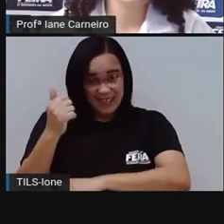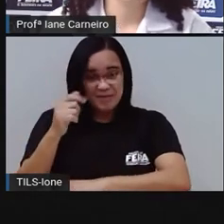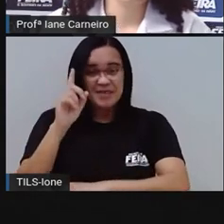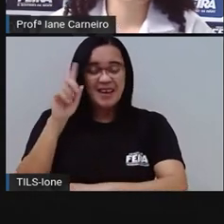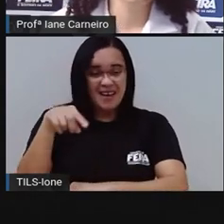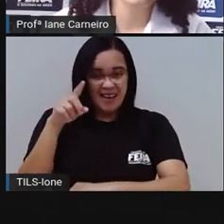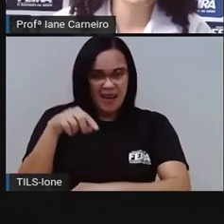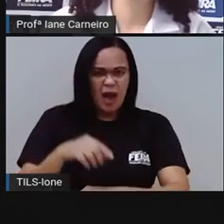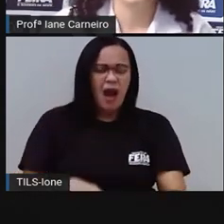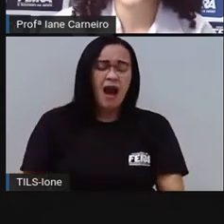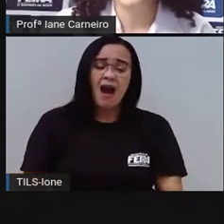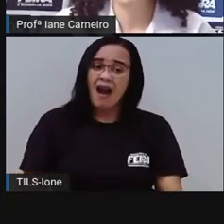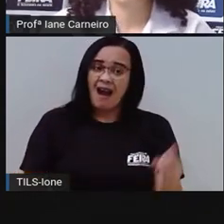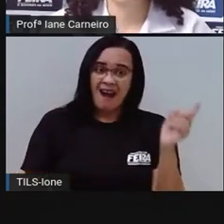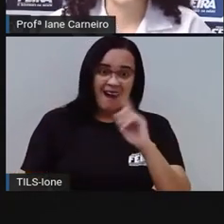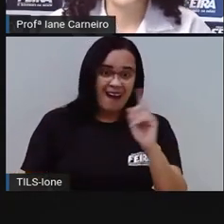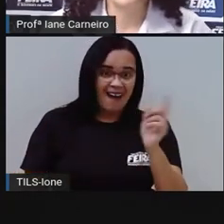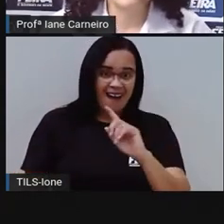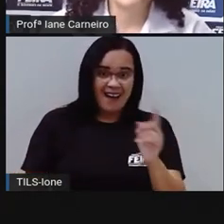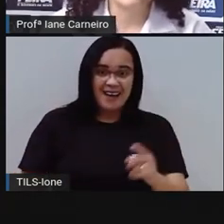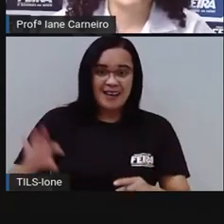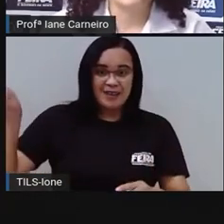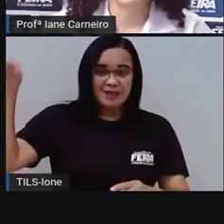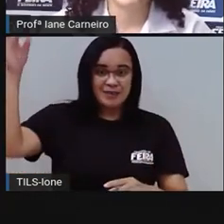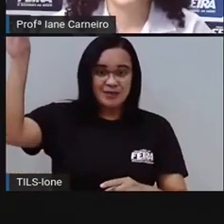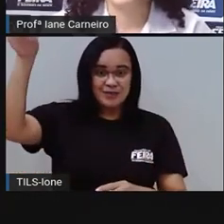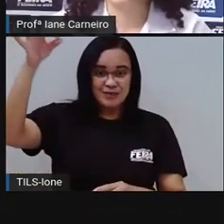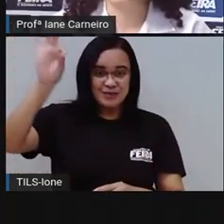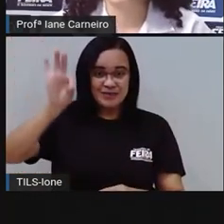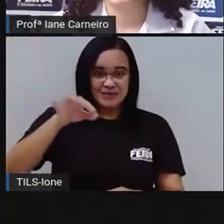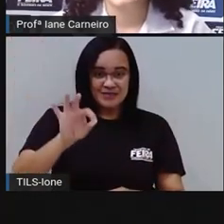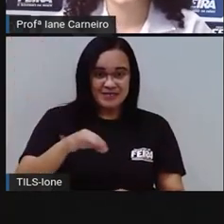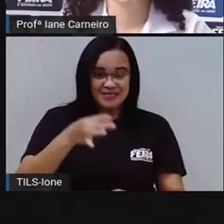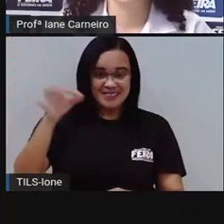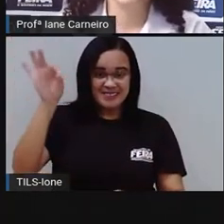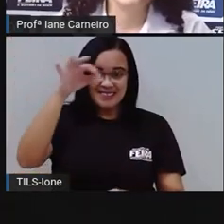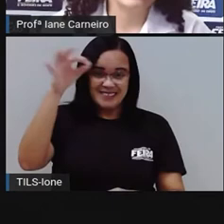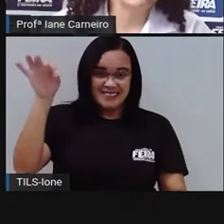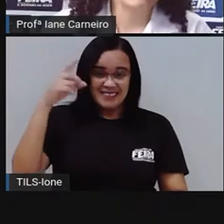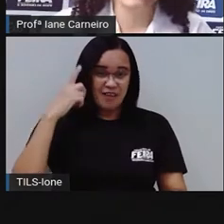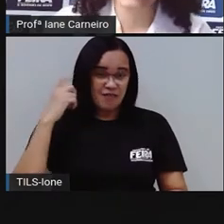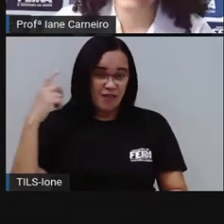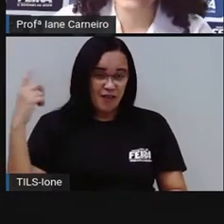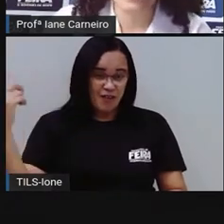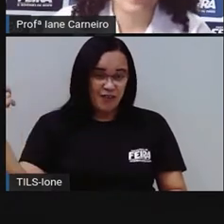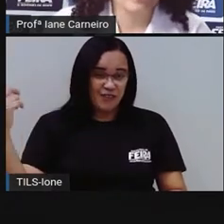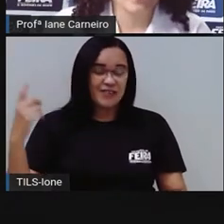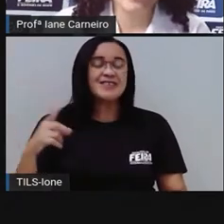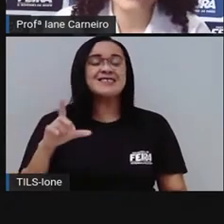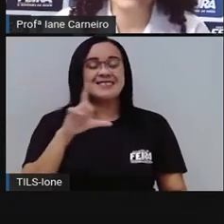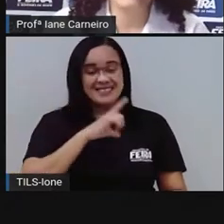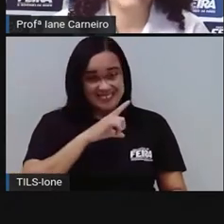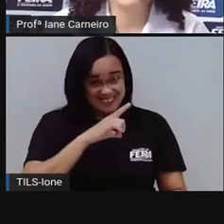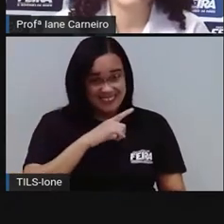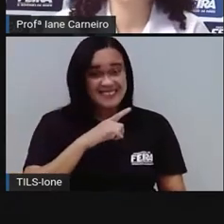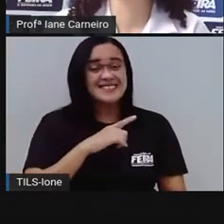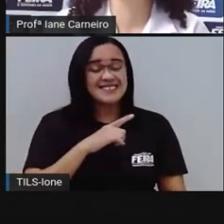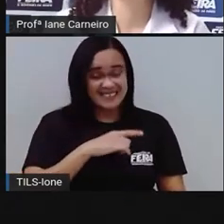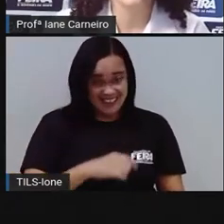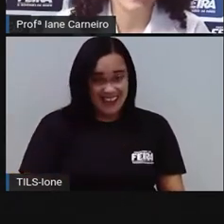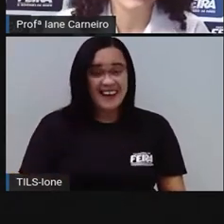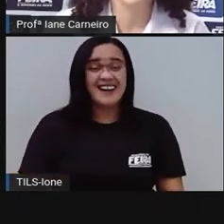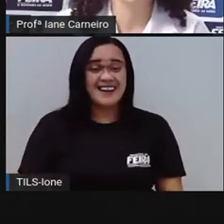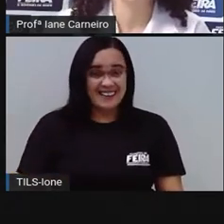pernilongo. Ai, meu Deus. Já pensou essa música que o pernilongo toca no nosso ouvido de noite? É